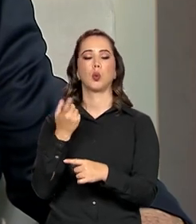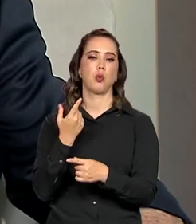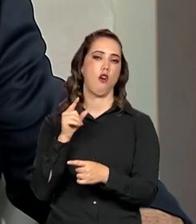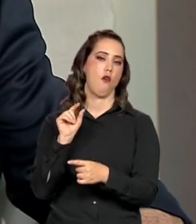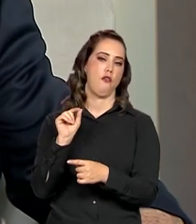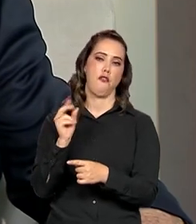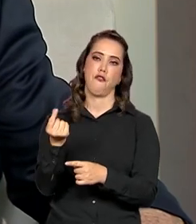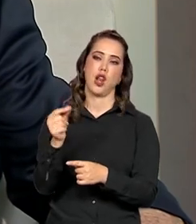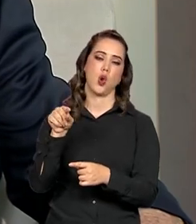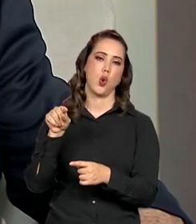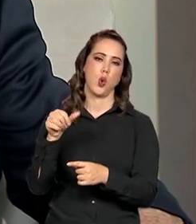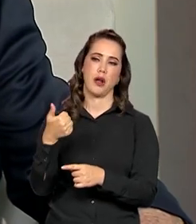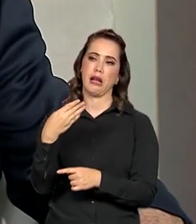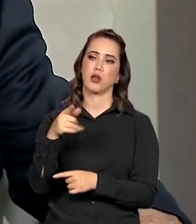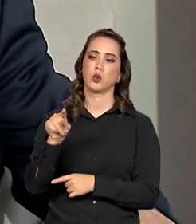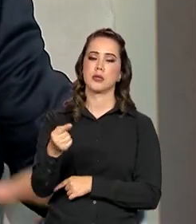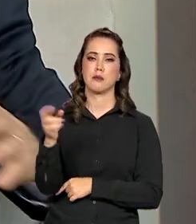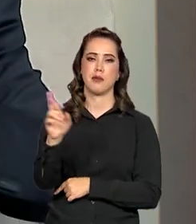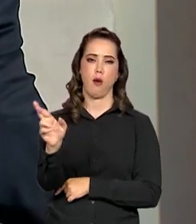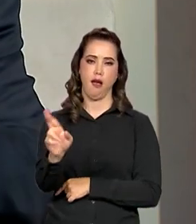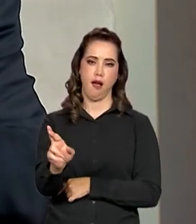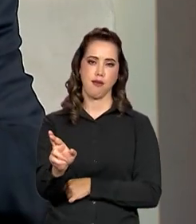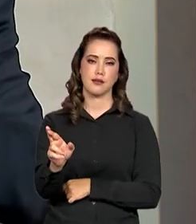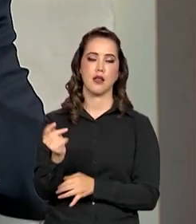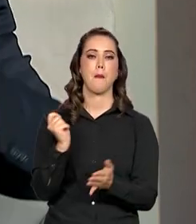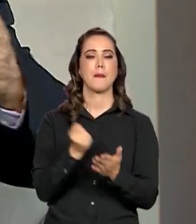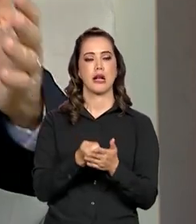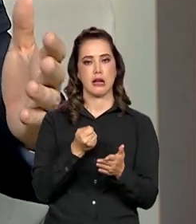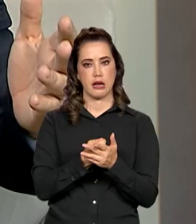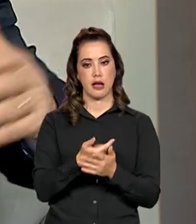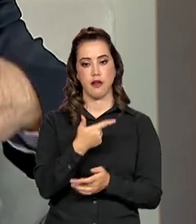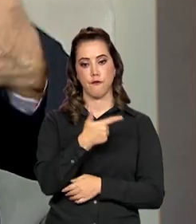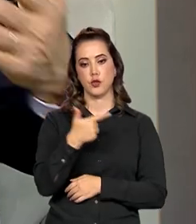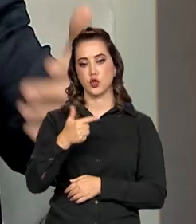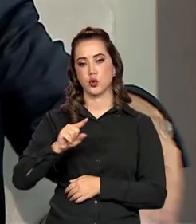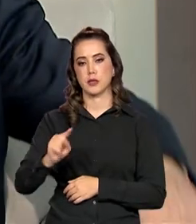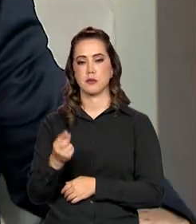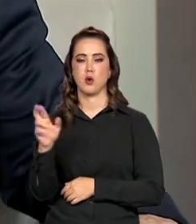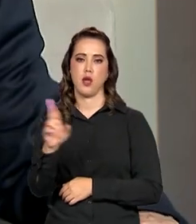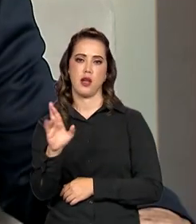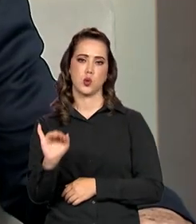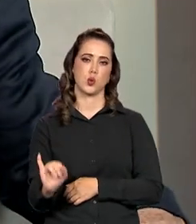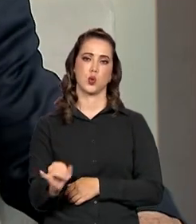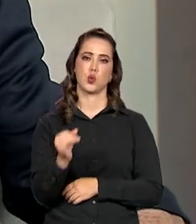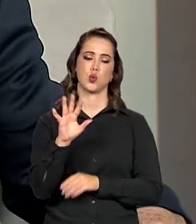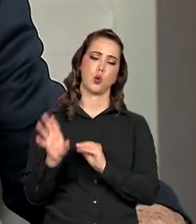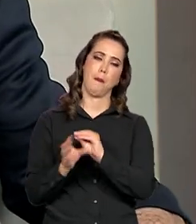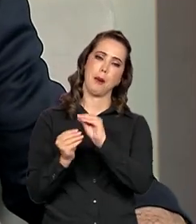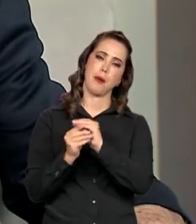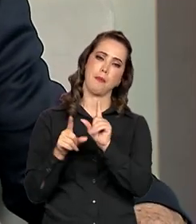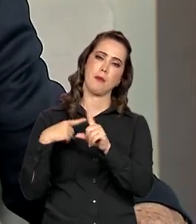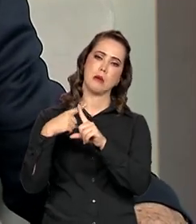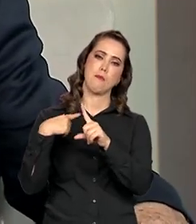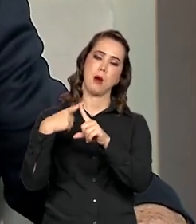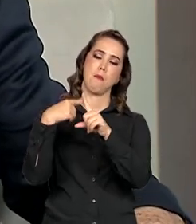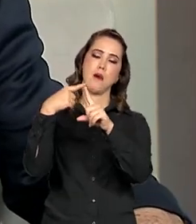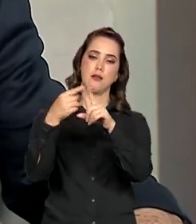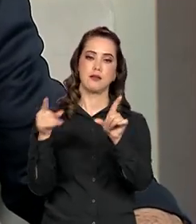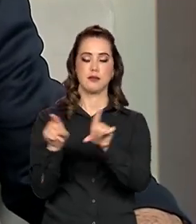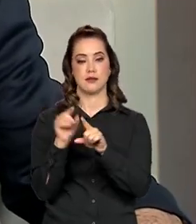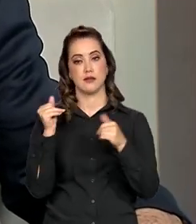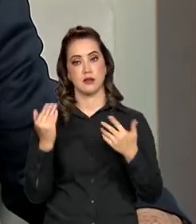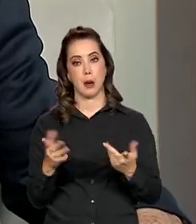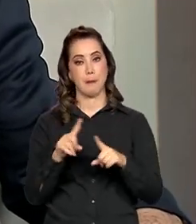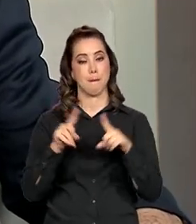Nesse caso, era 14 mil reais. ela ia pagar 22 mil com juros acrescidos que o banco ia lhe cobrar.